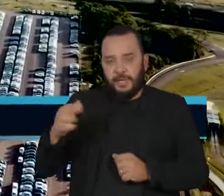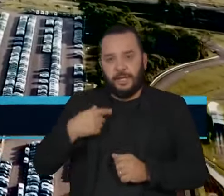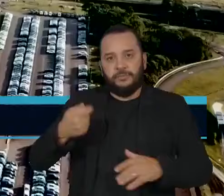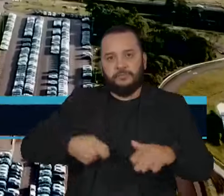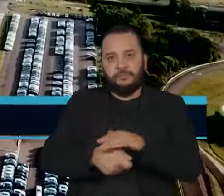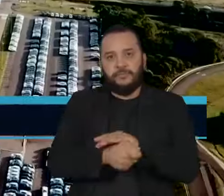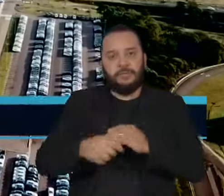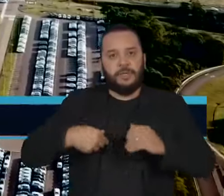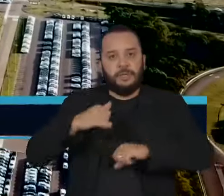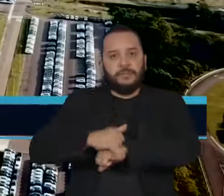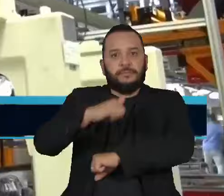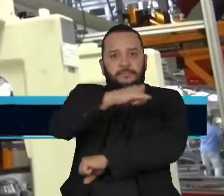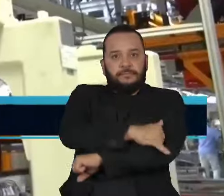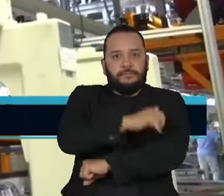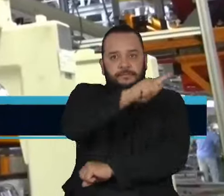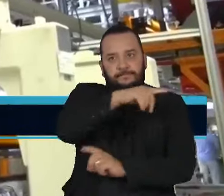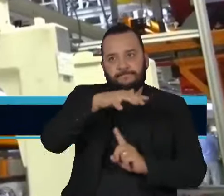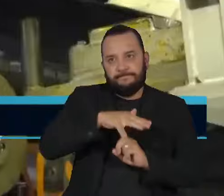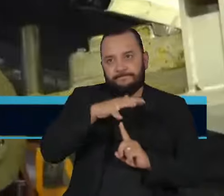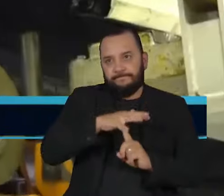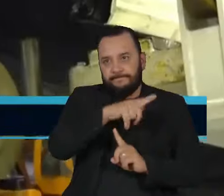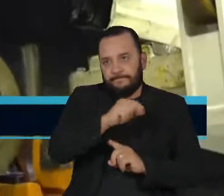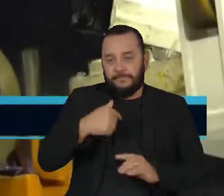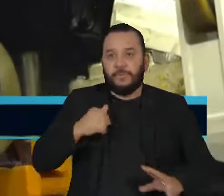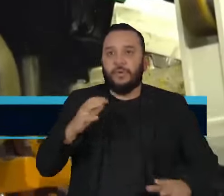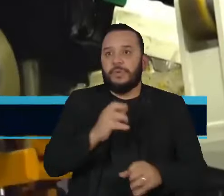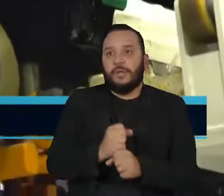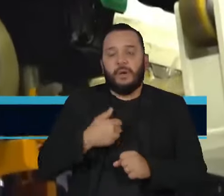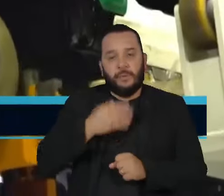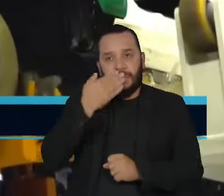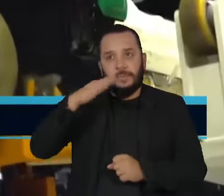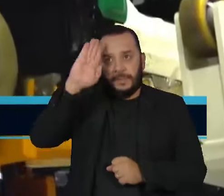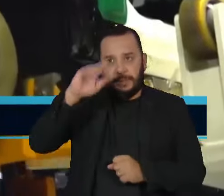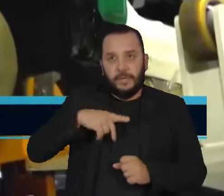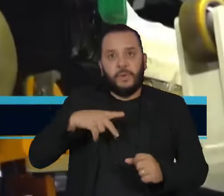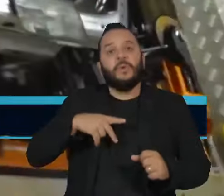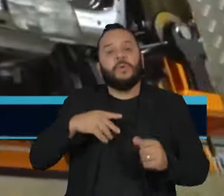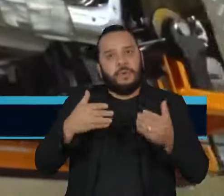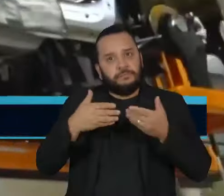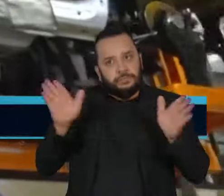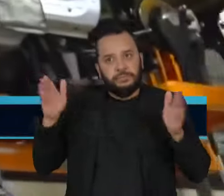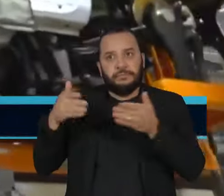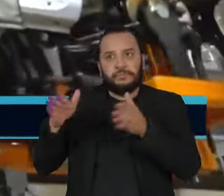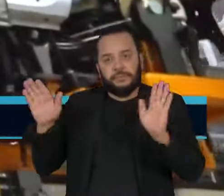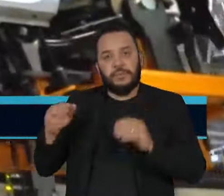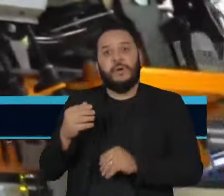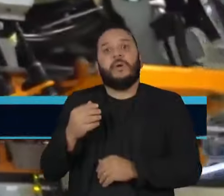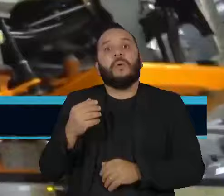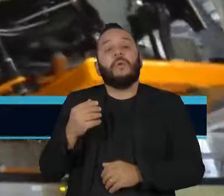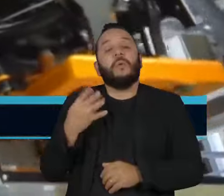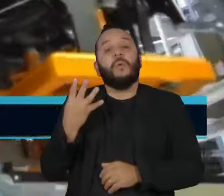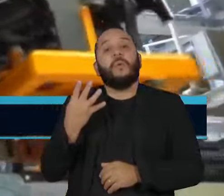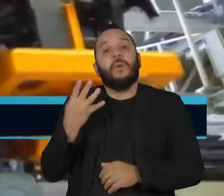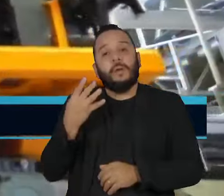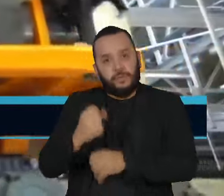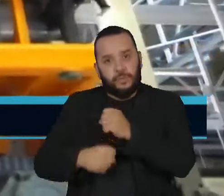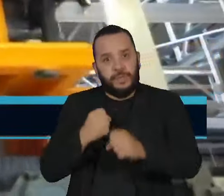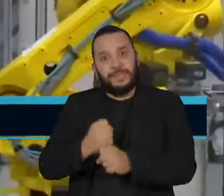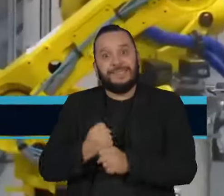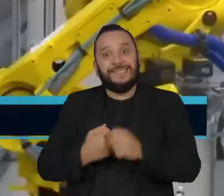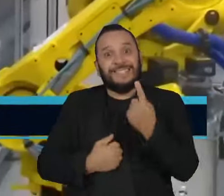José dos Pinhais, no Paraná. No total, a empresa prometeu lançar, nos próximos quatro anos, 16 novos modelos.